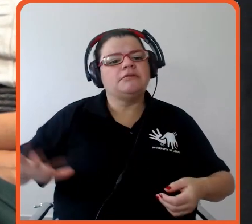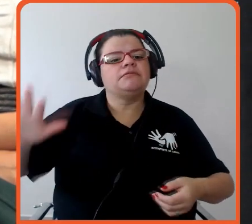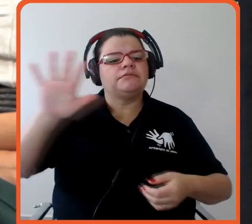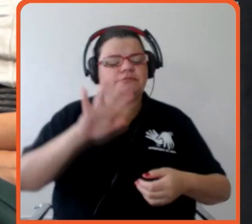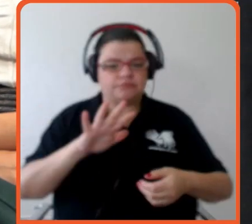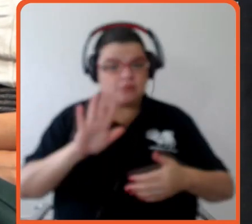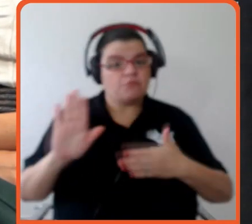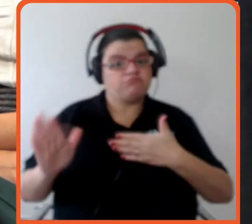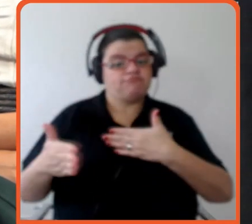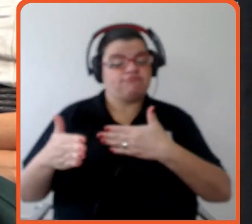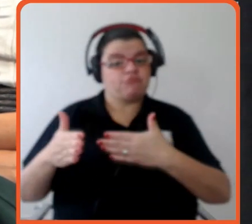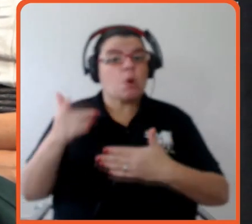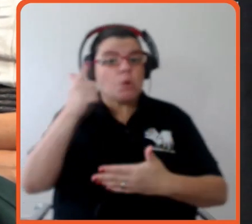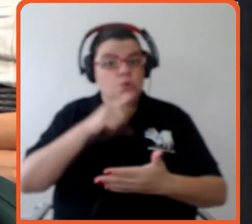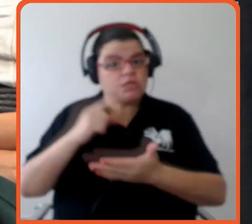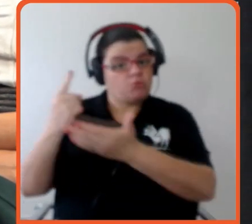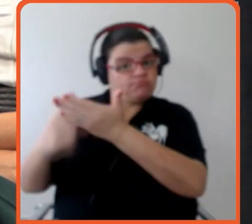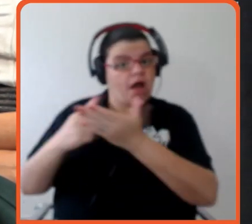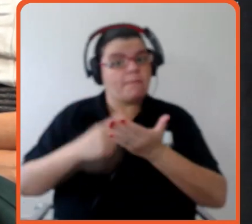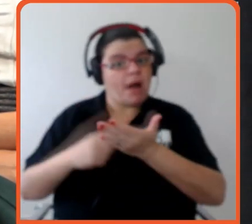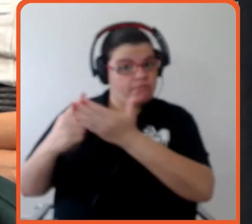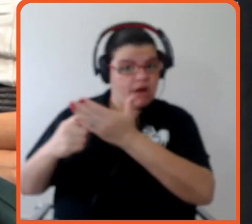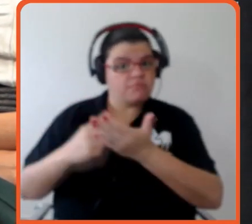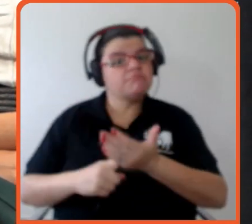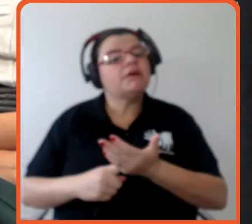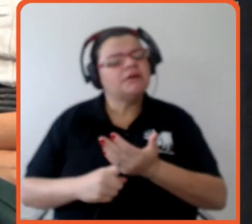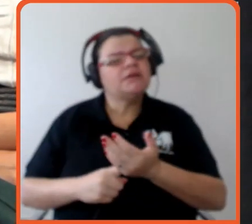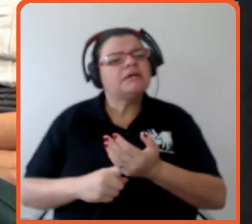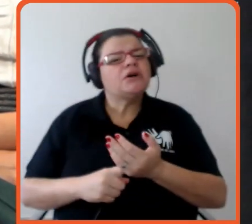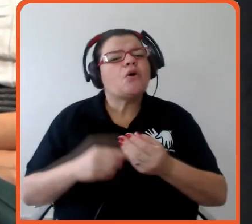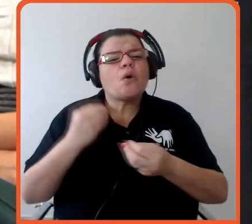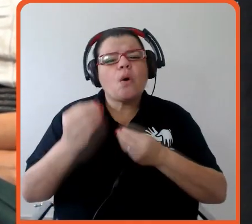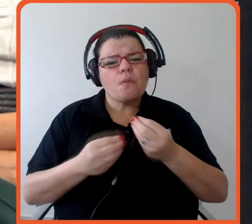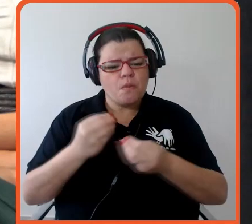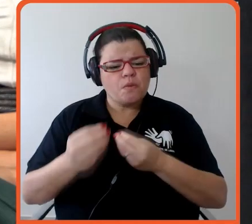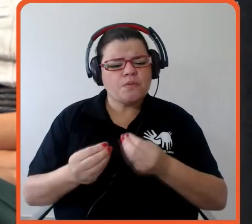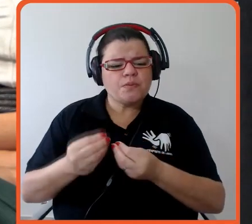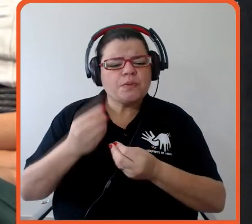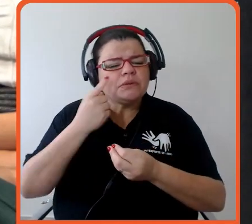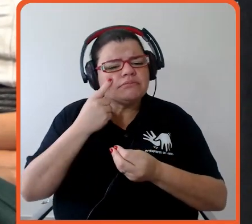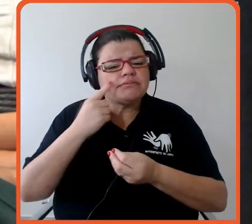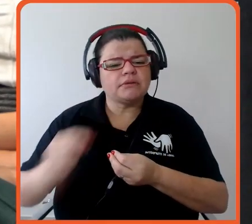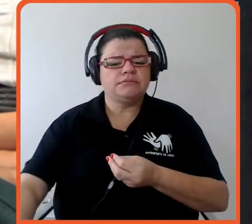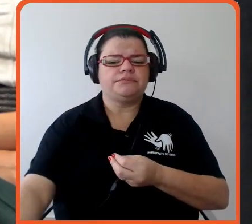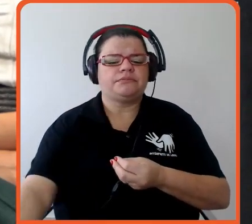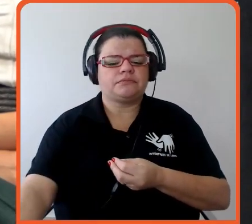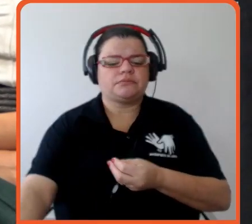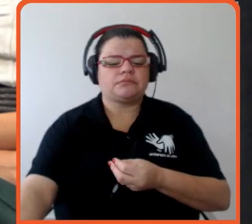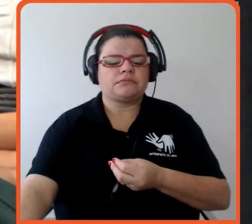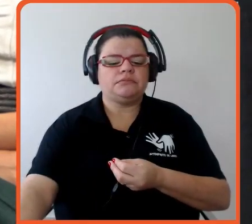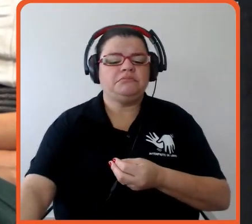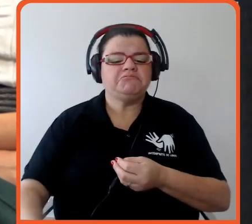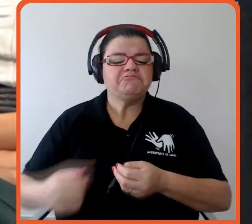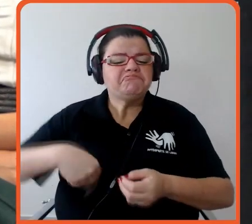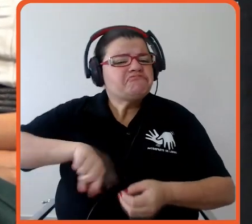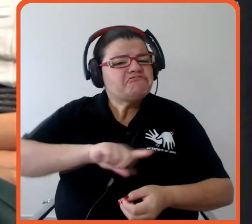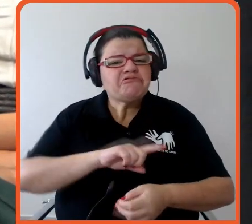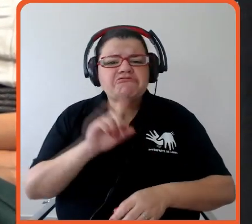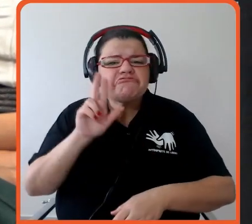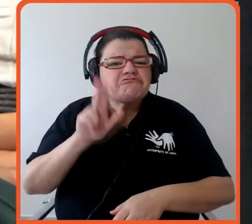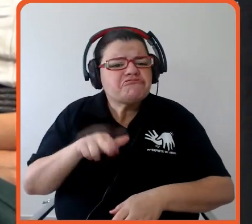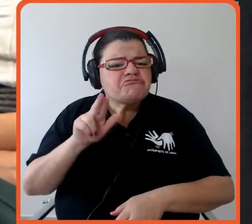durante esse período, né, já, na verdade, como eu vinha dizendo, na verdade, assim, a gente nunca parou, né, ao longo do ano, os países foram